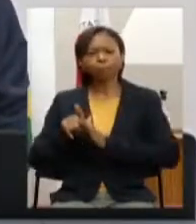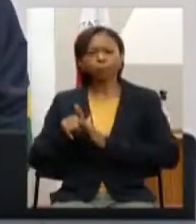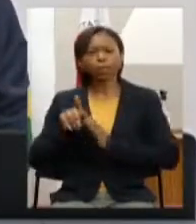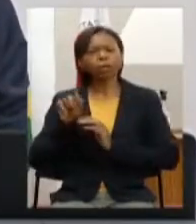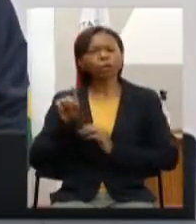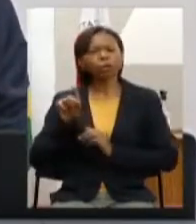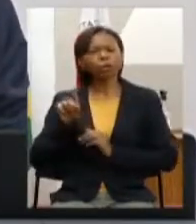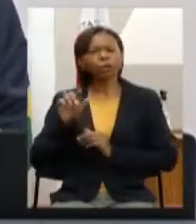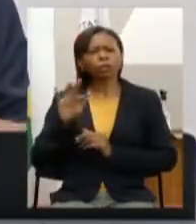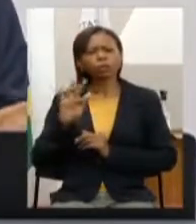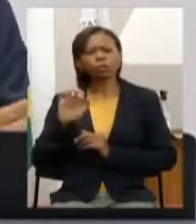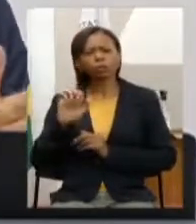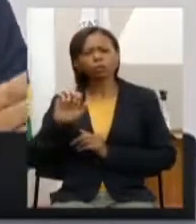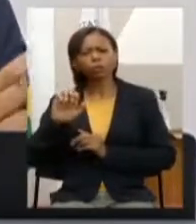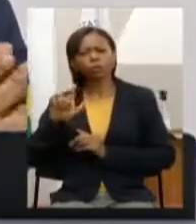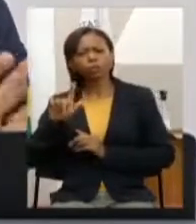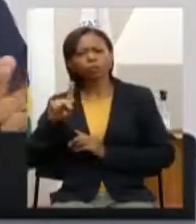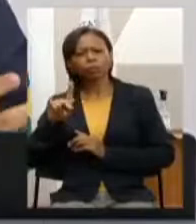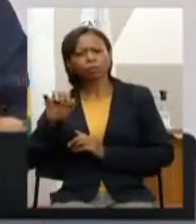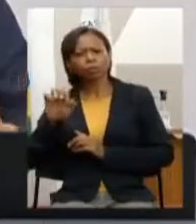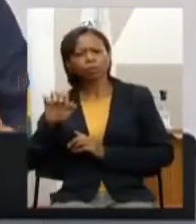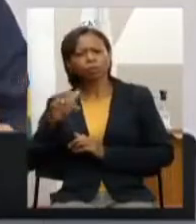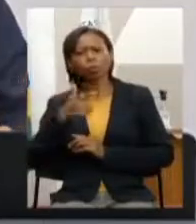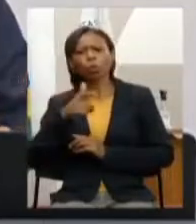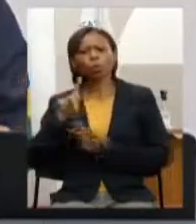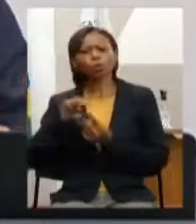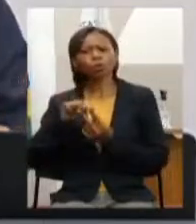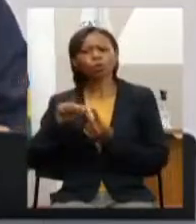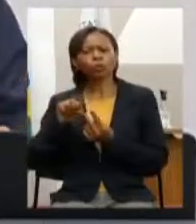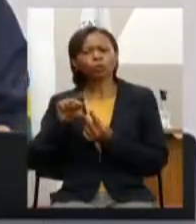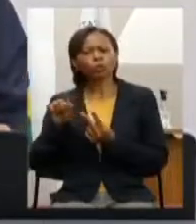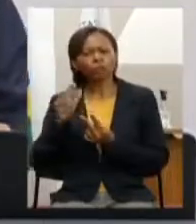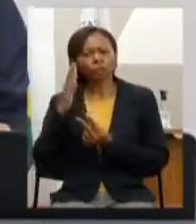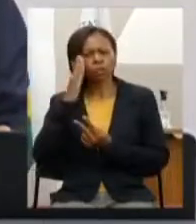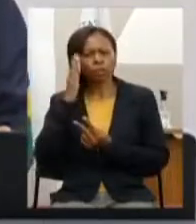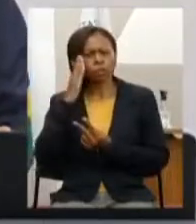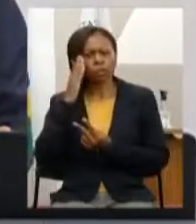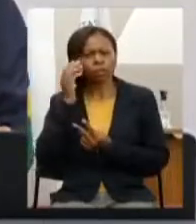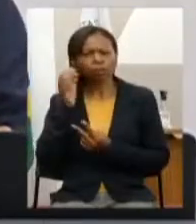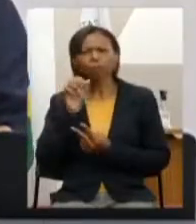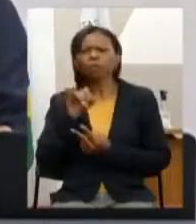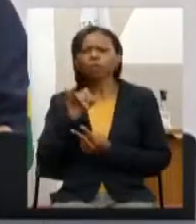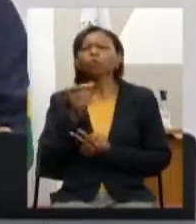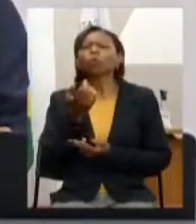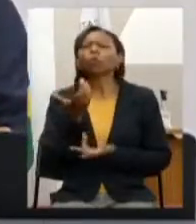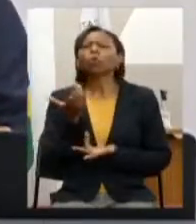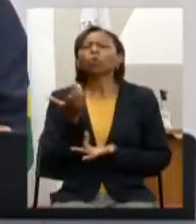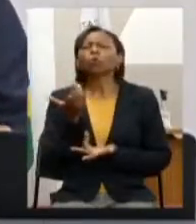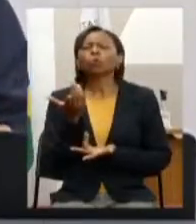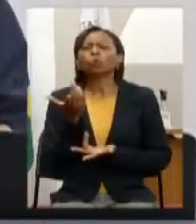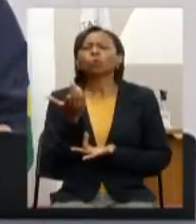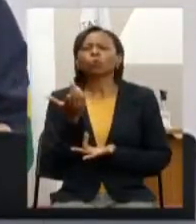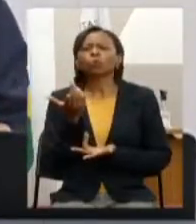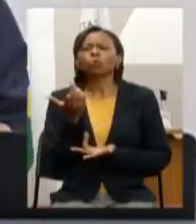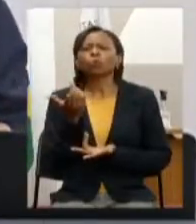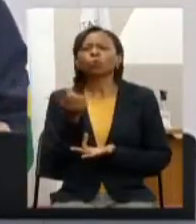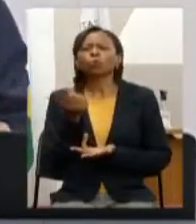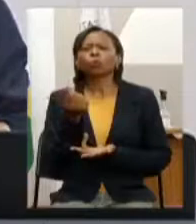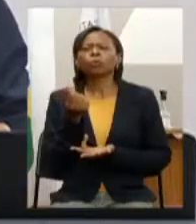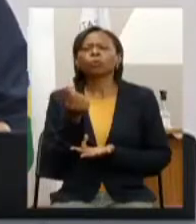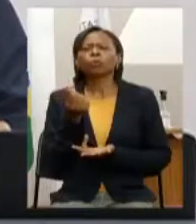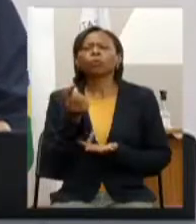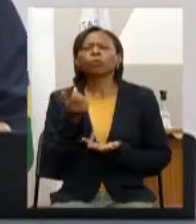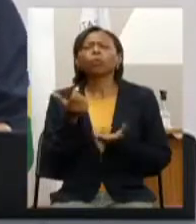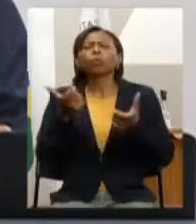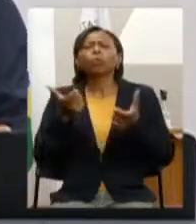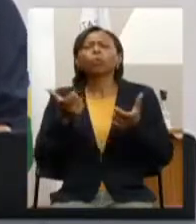você e a outro companheiro Felipe também se vocês tem noção do quanto será executada a parte financeira esse ano